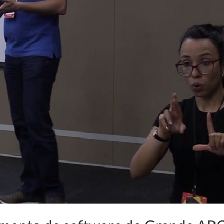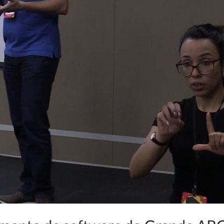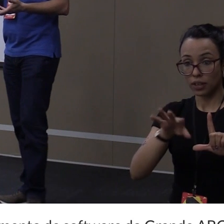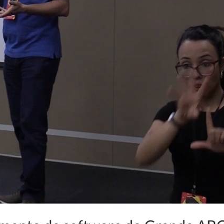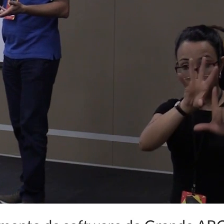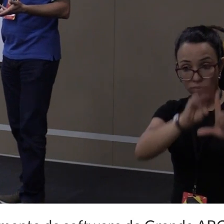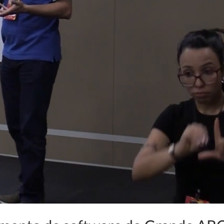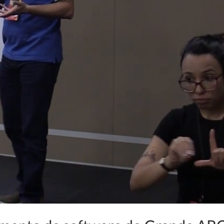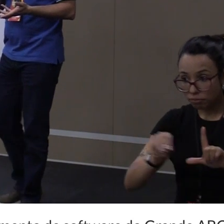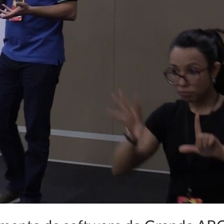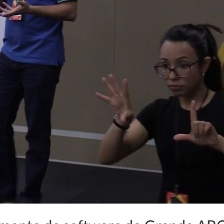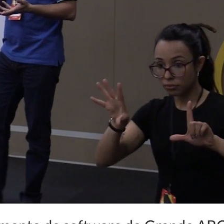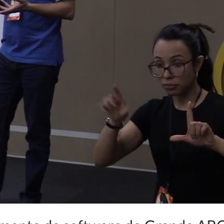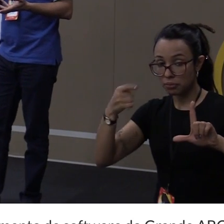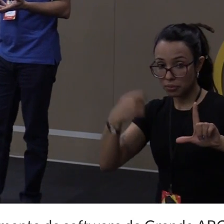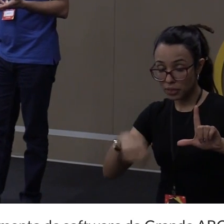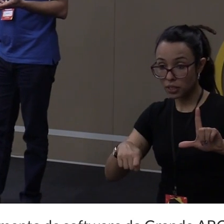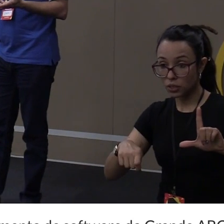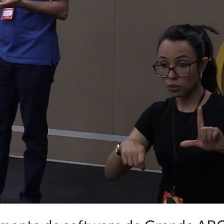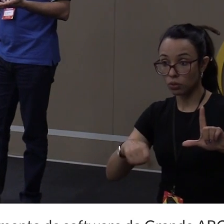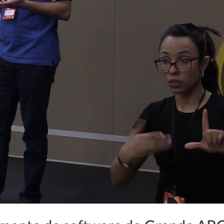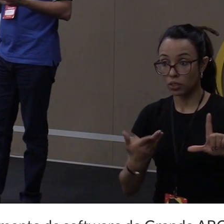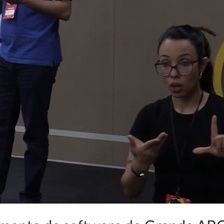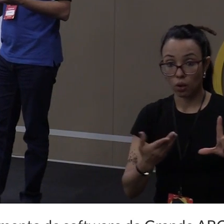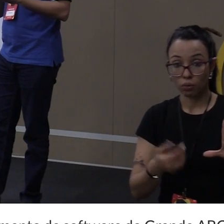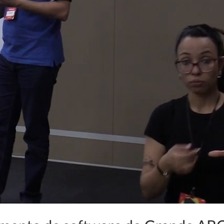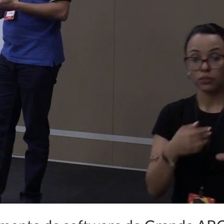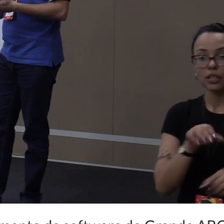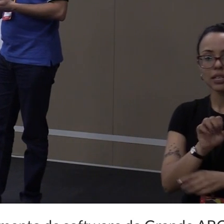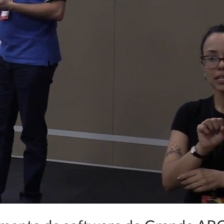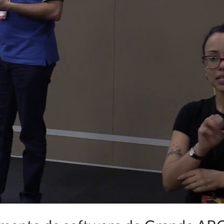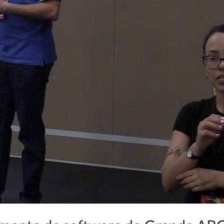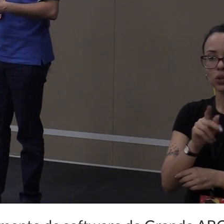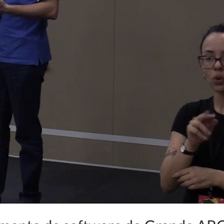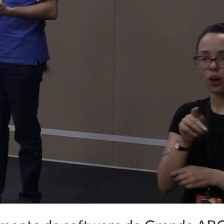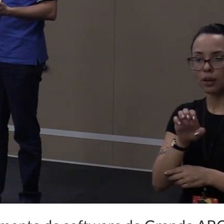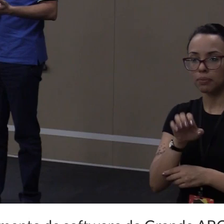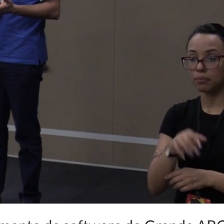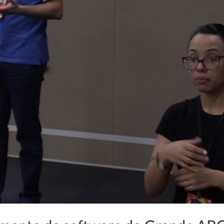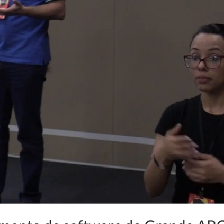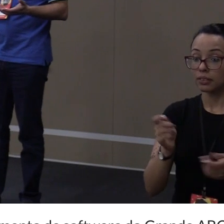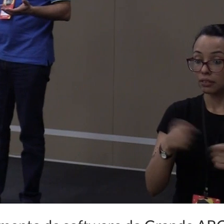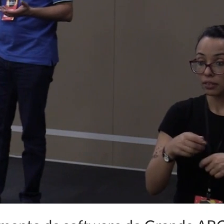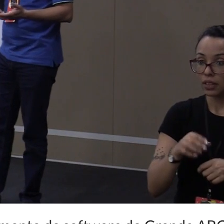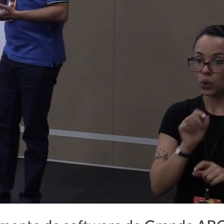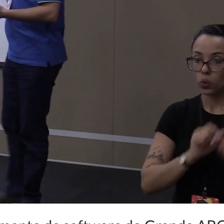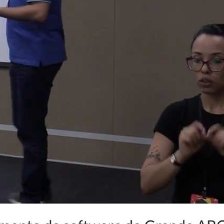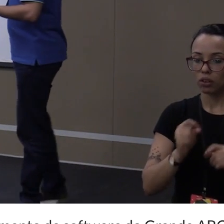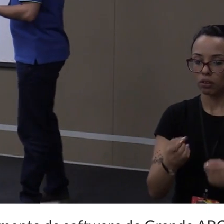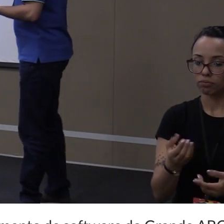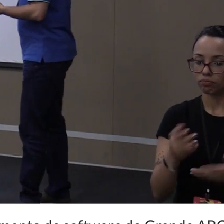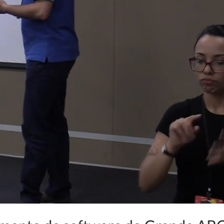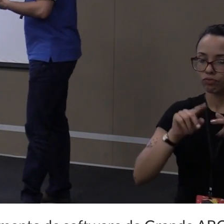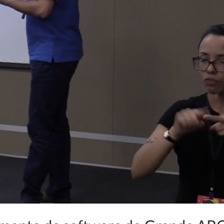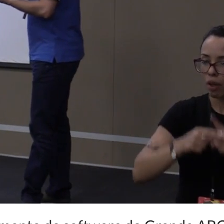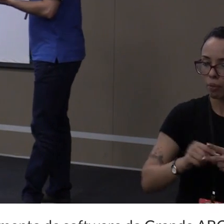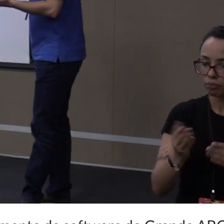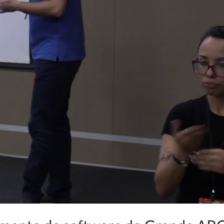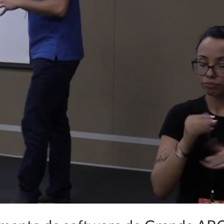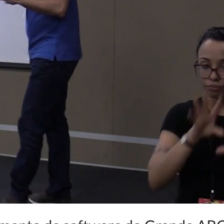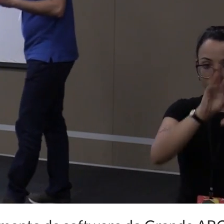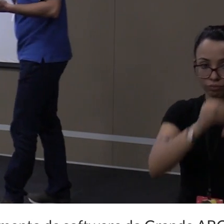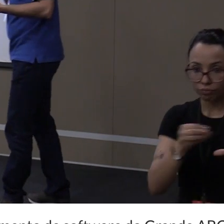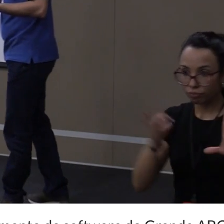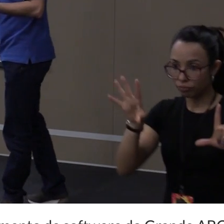o Scrap fornece alguns métodos para você exportar, que são os itens porters. E eu posso,